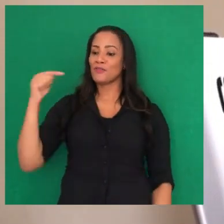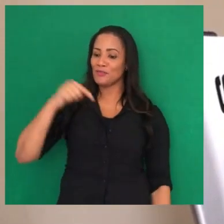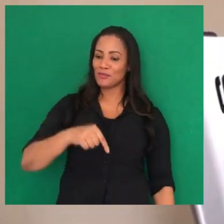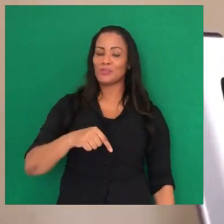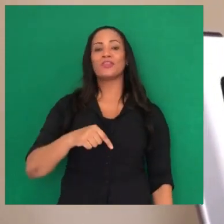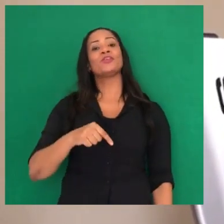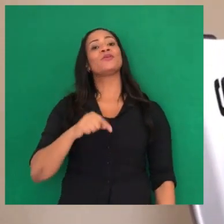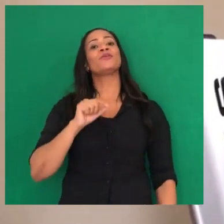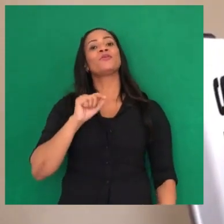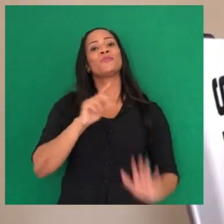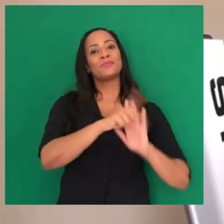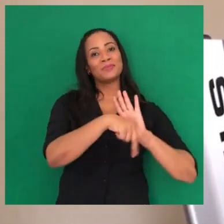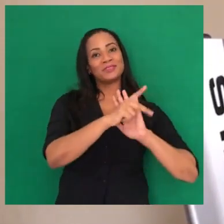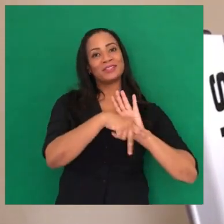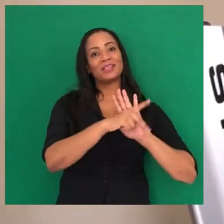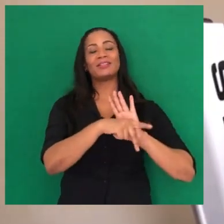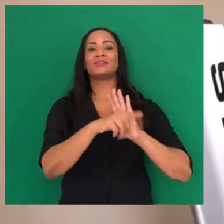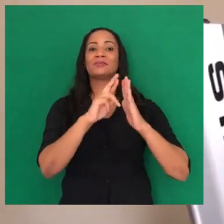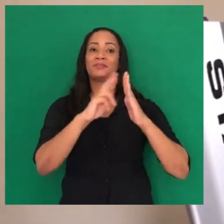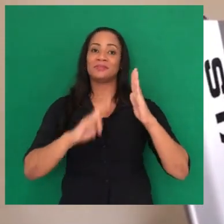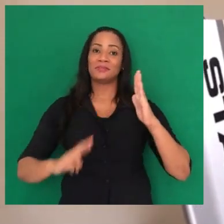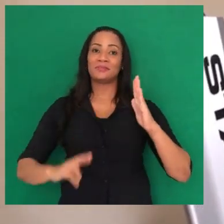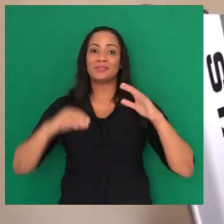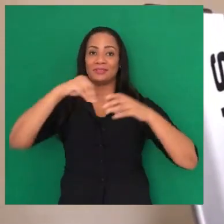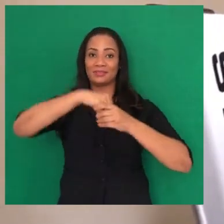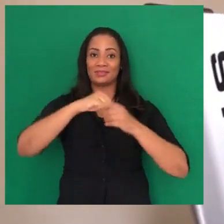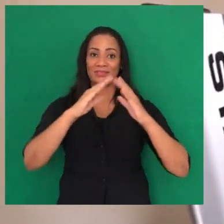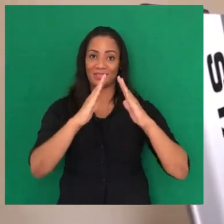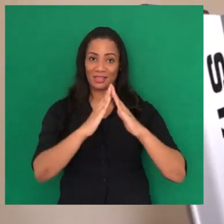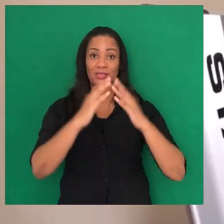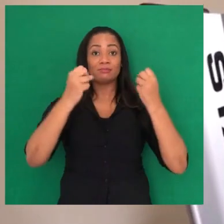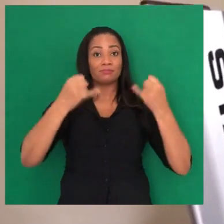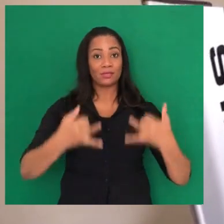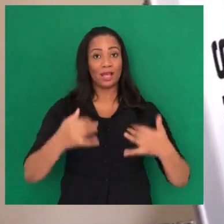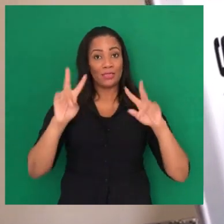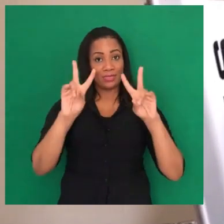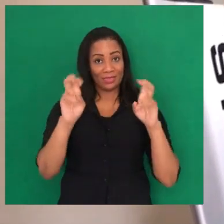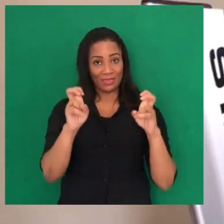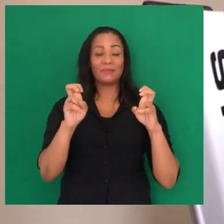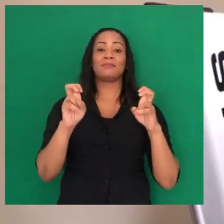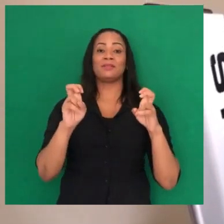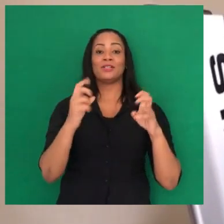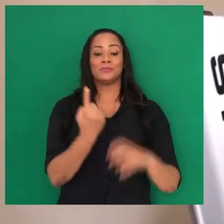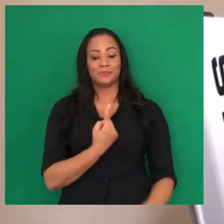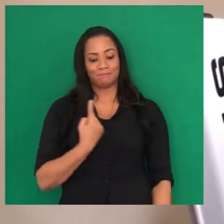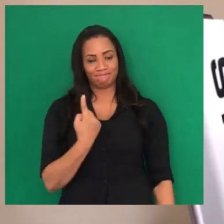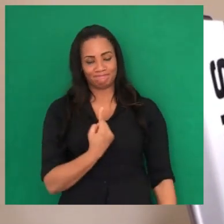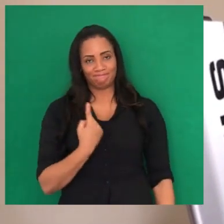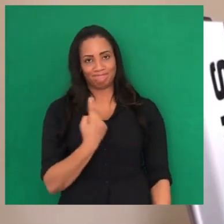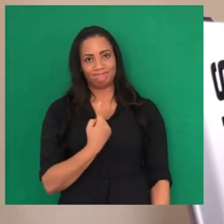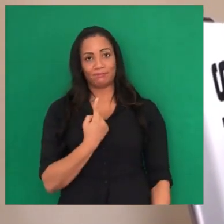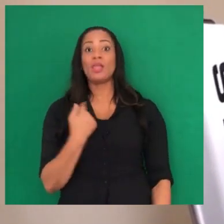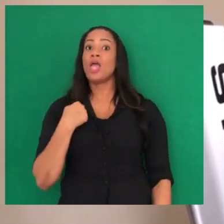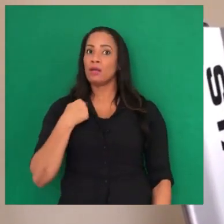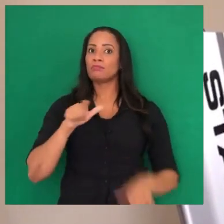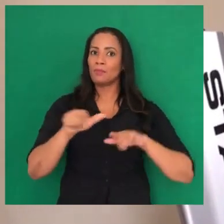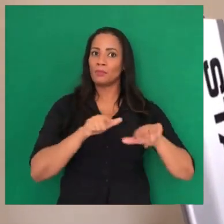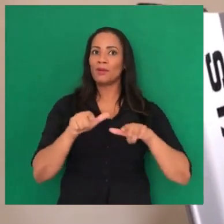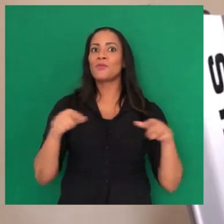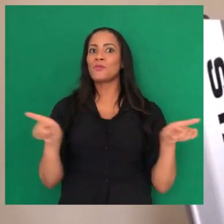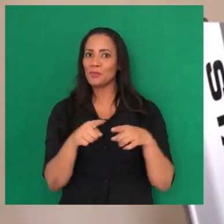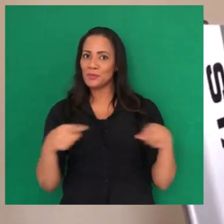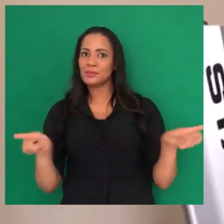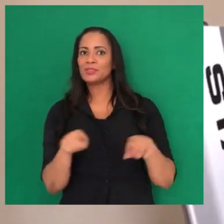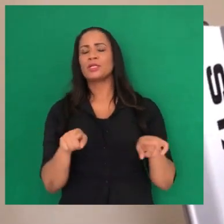nesse projeto que é o FRB Dentro Casa, falar um pouco do isolamento. Eu sou músico e todas as semanas